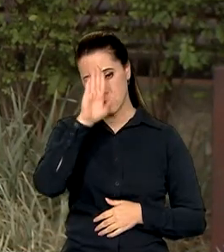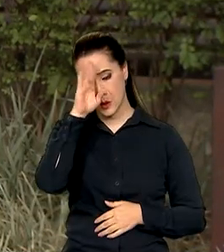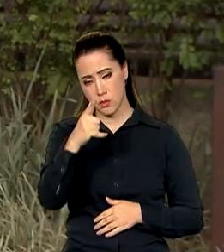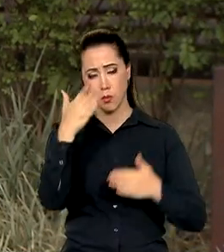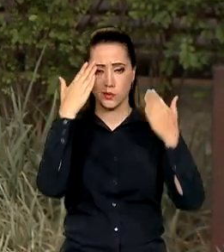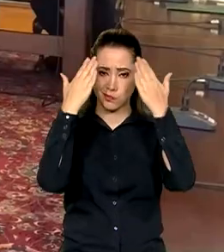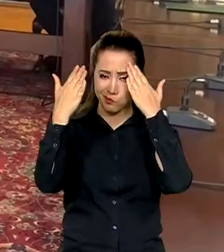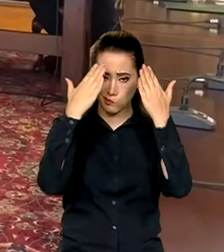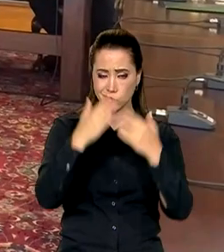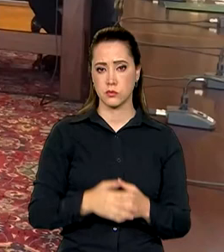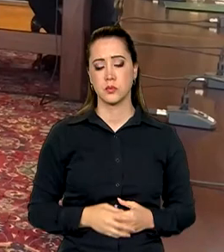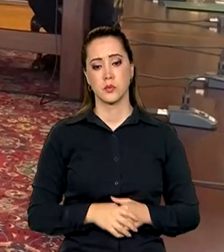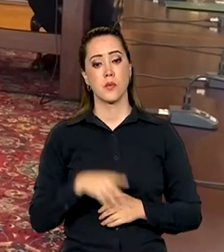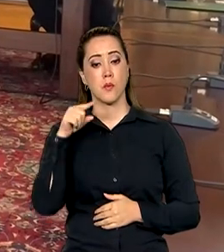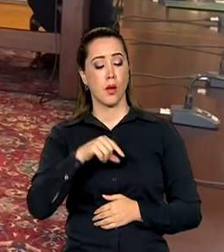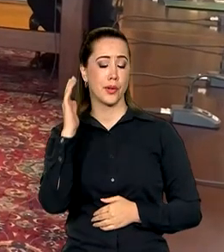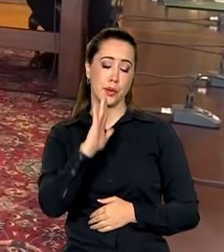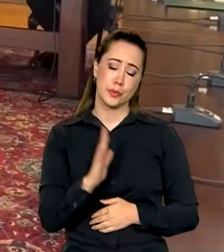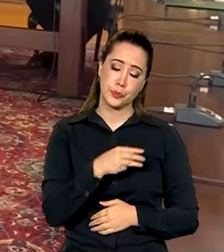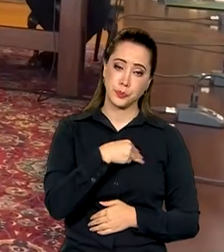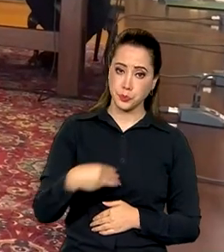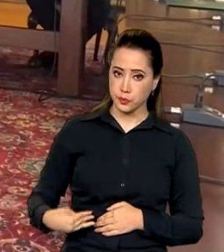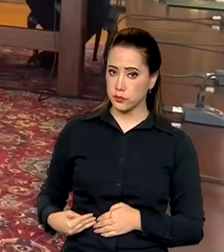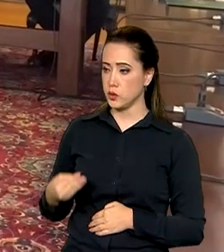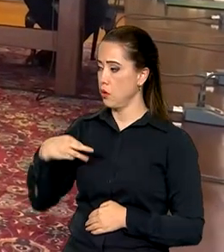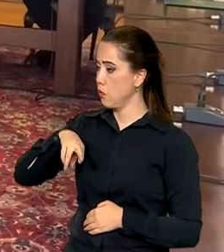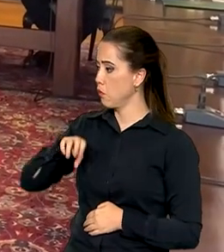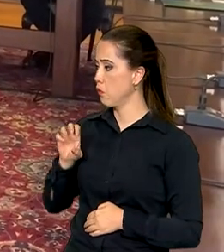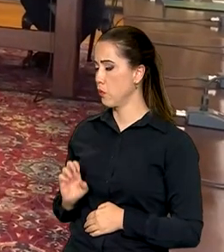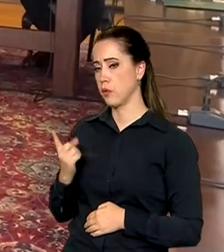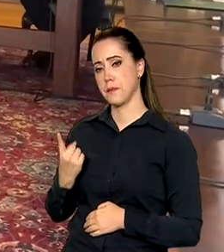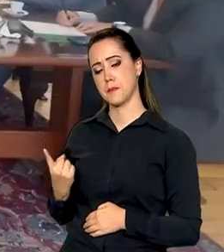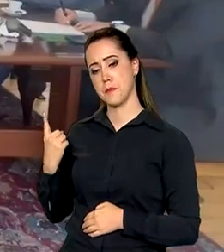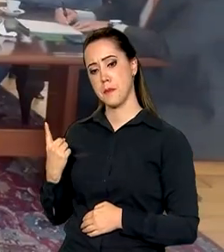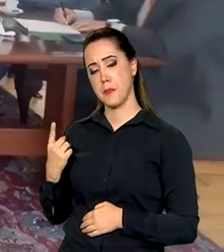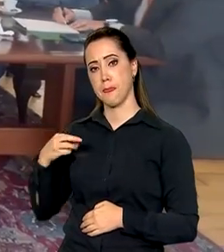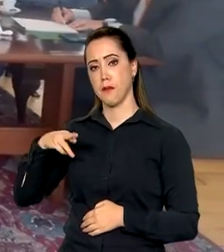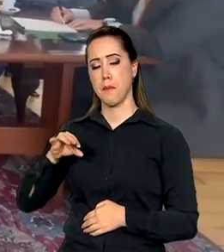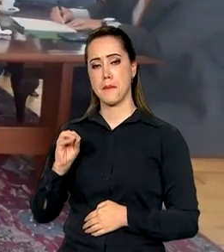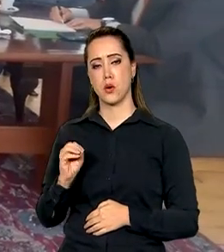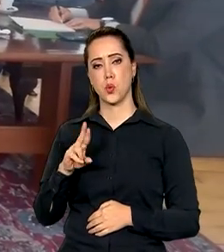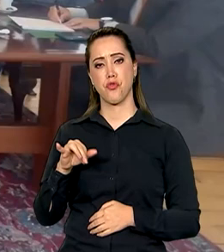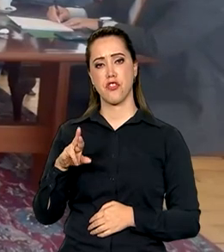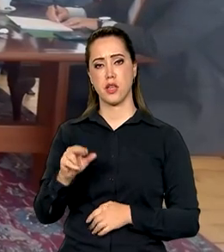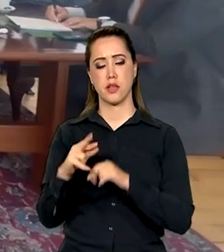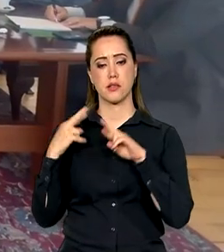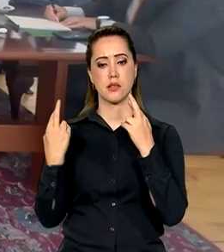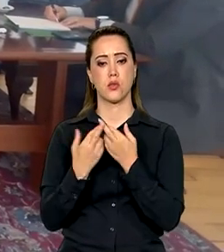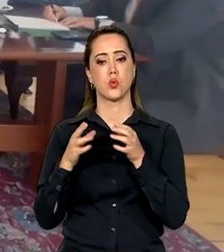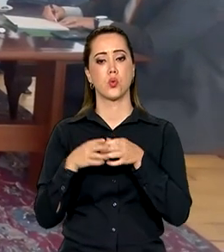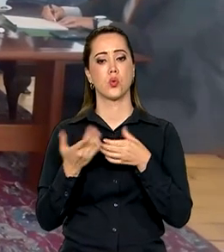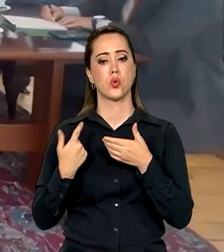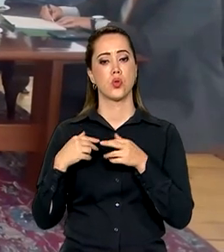psicológico. Aqui no Brasil, o ministro das Relações Exteriores, Mauro Vieira, se reuniu com integrantes do gabinete